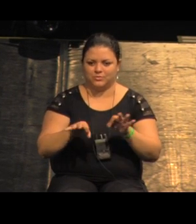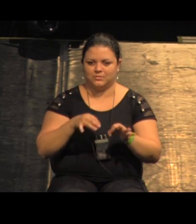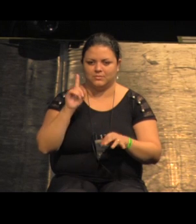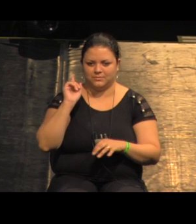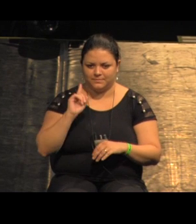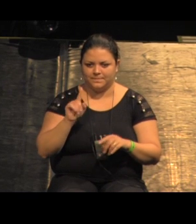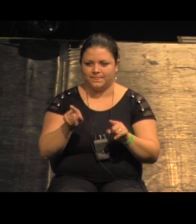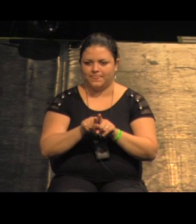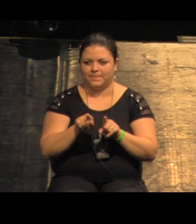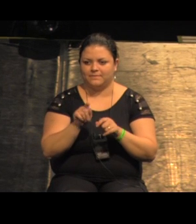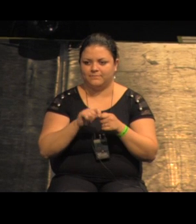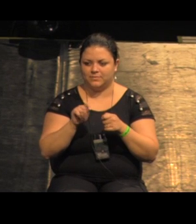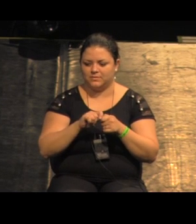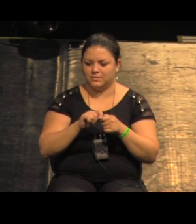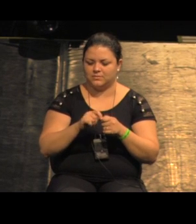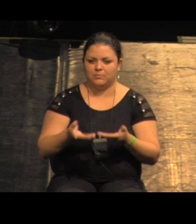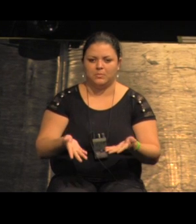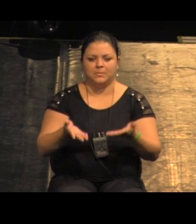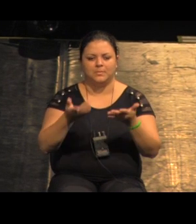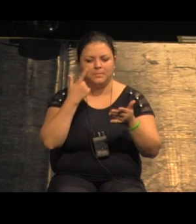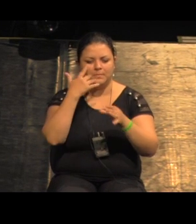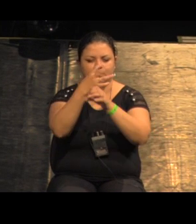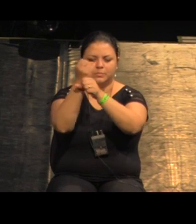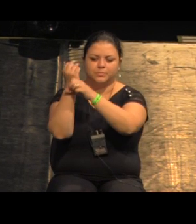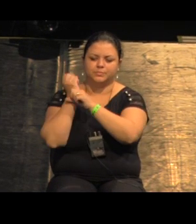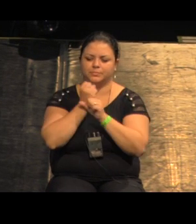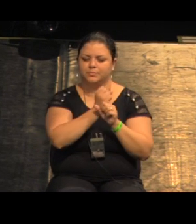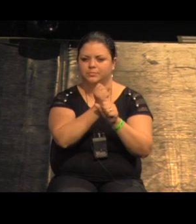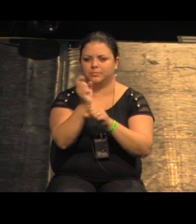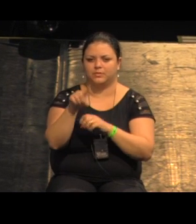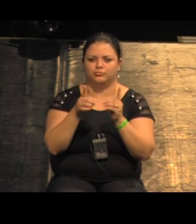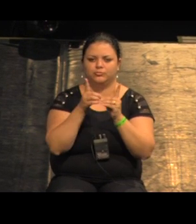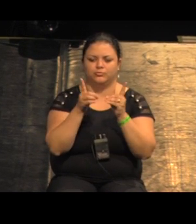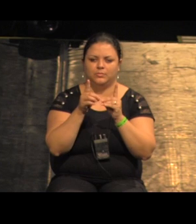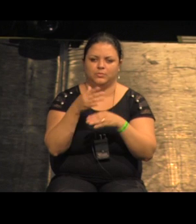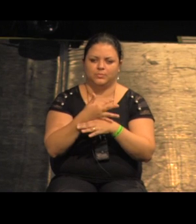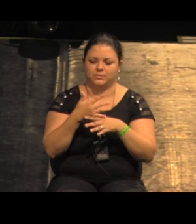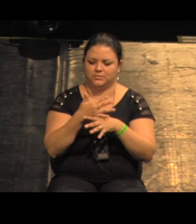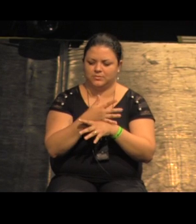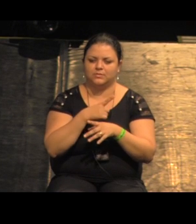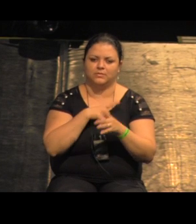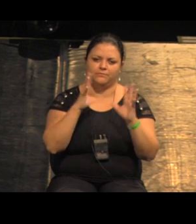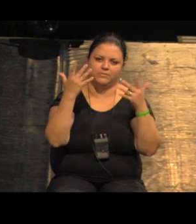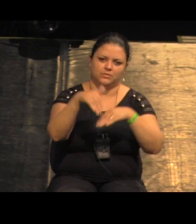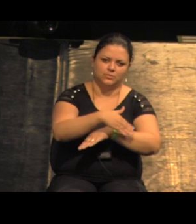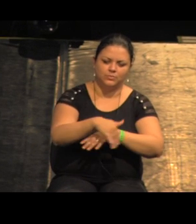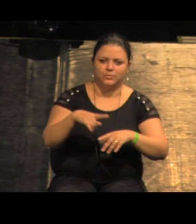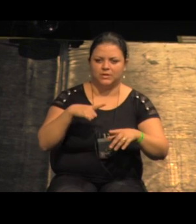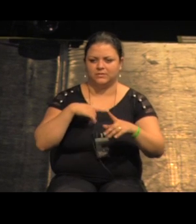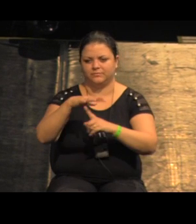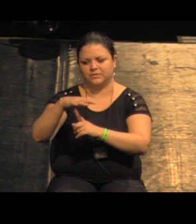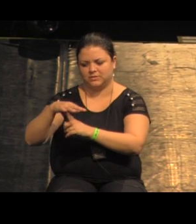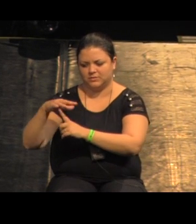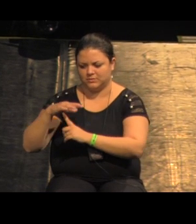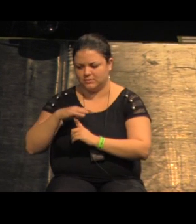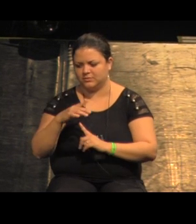fez um levantamento das dinâmicas urbanas tem festa de rua tem feira tem comércio de rua isso aqui que